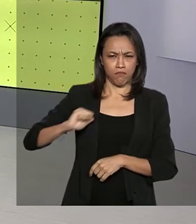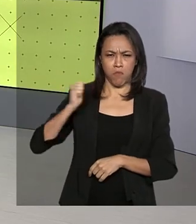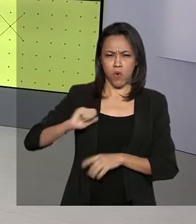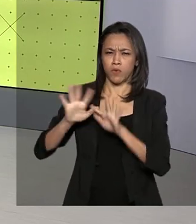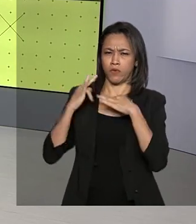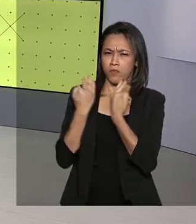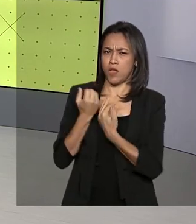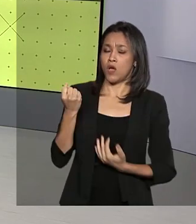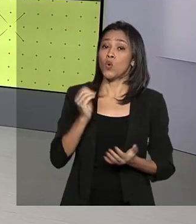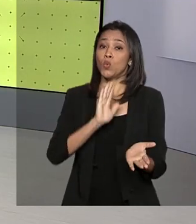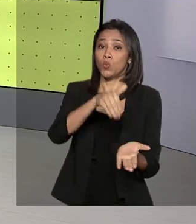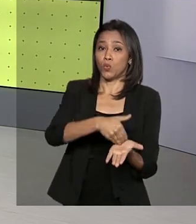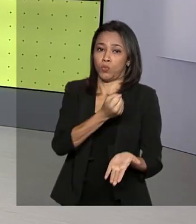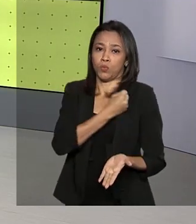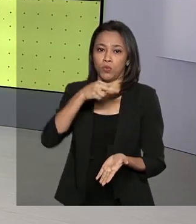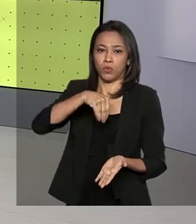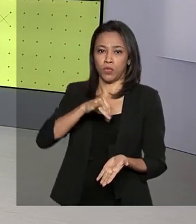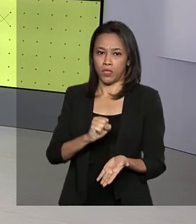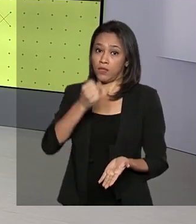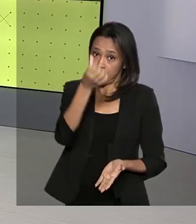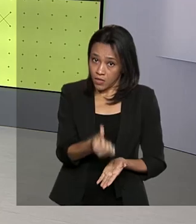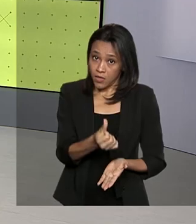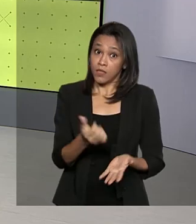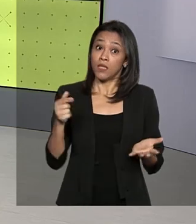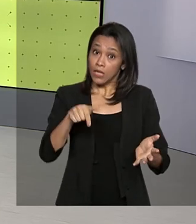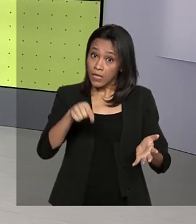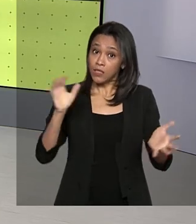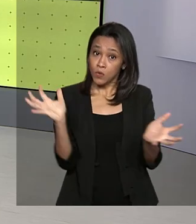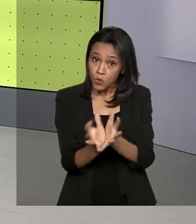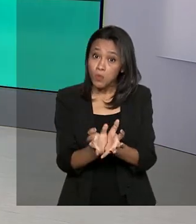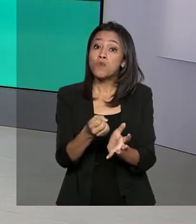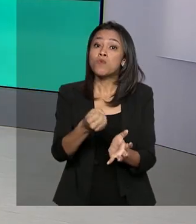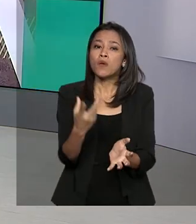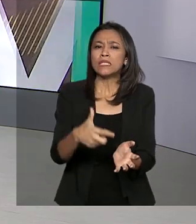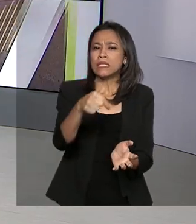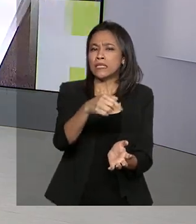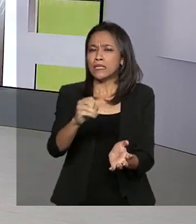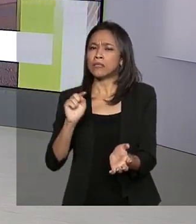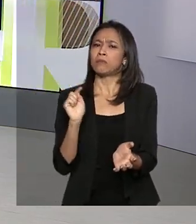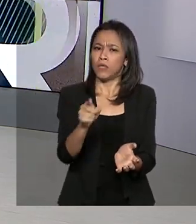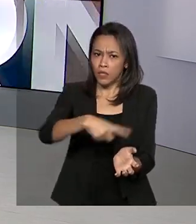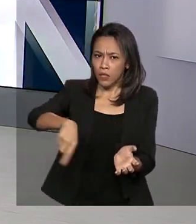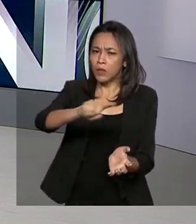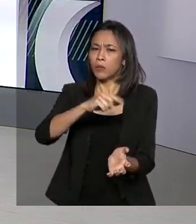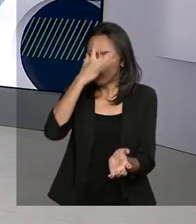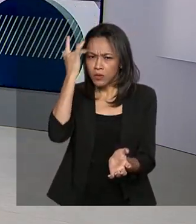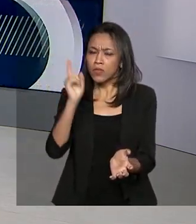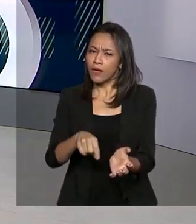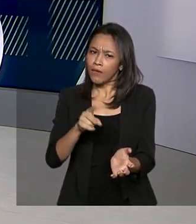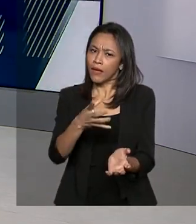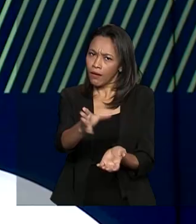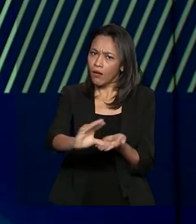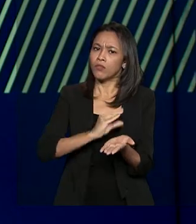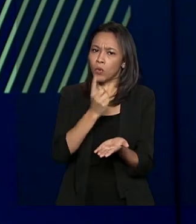Dentro desse grupo, recebem pela primeira vez 700 mil brasileiros aprovados em mais um lote com data de aniversário em